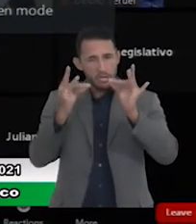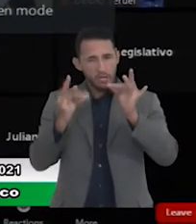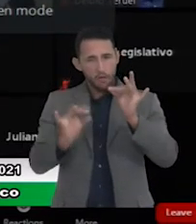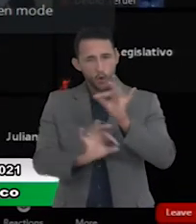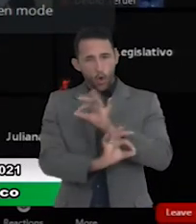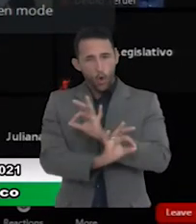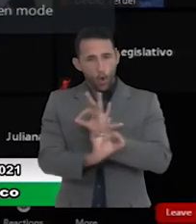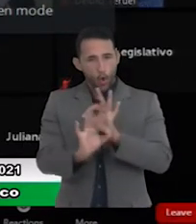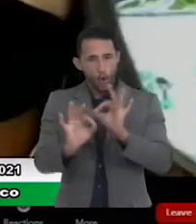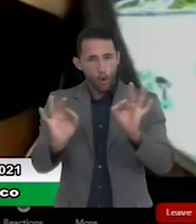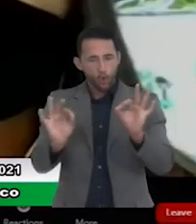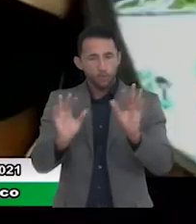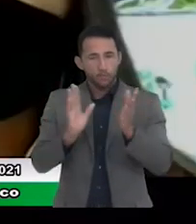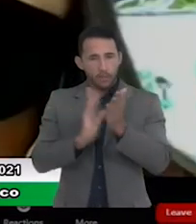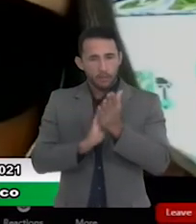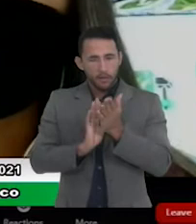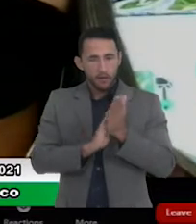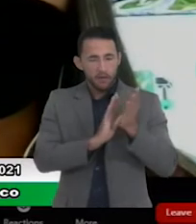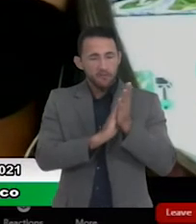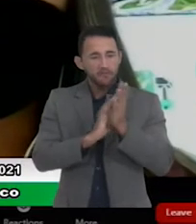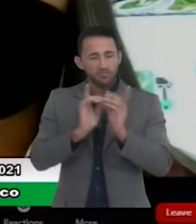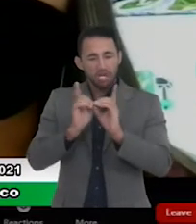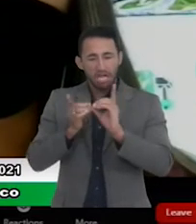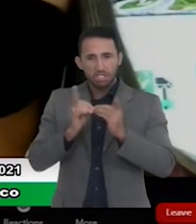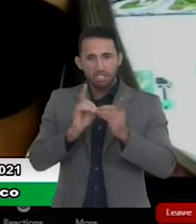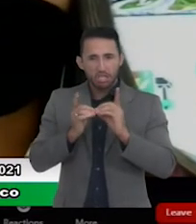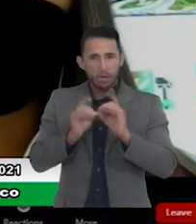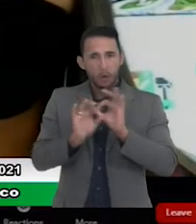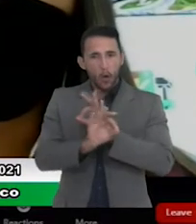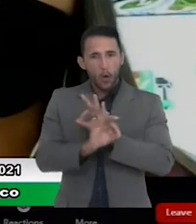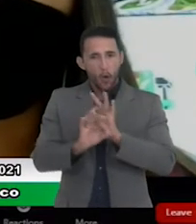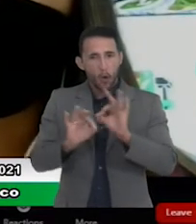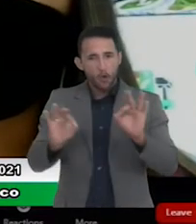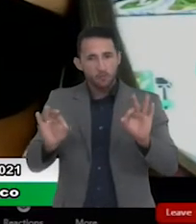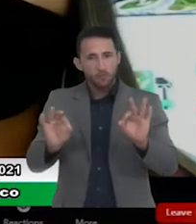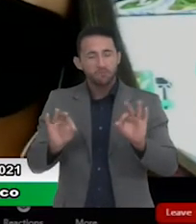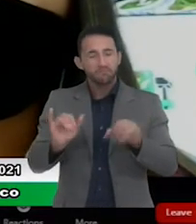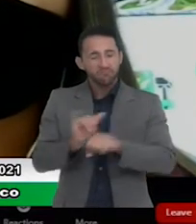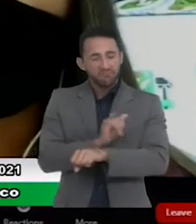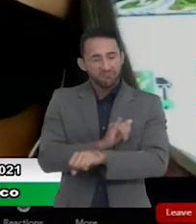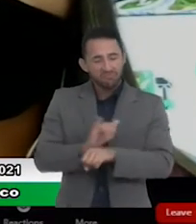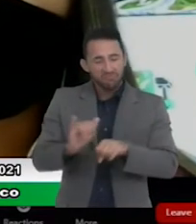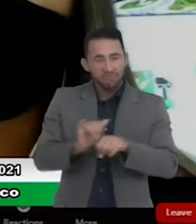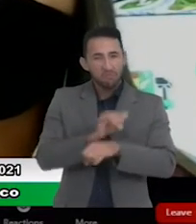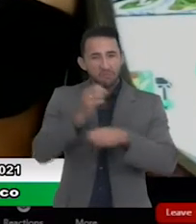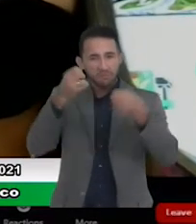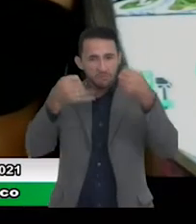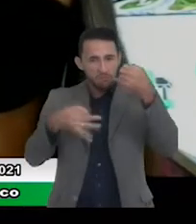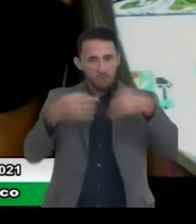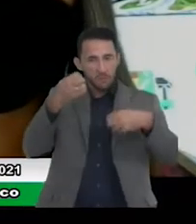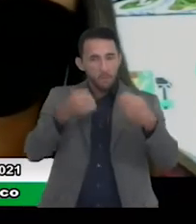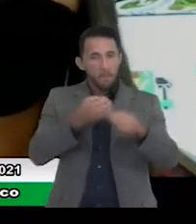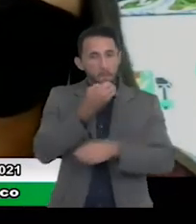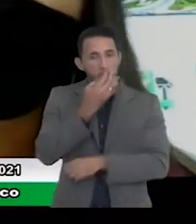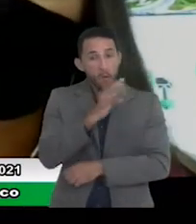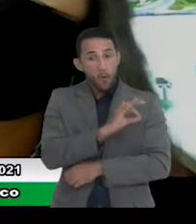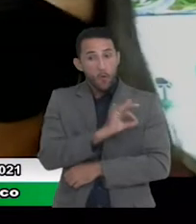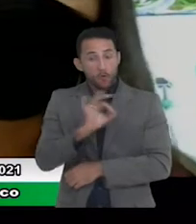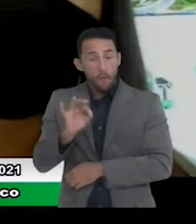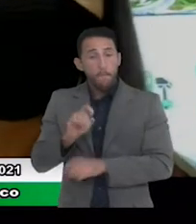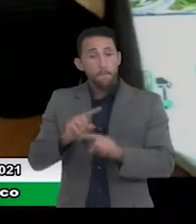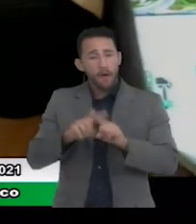muito bem didática explicativa de fato para nós novatos facilita bastante essa nova didática e a gente também traz